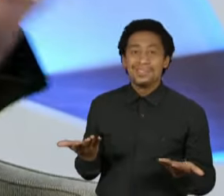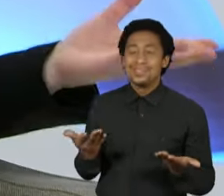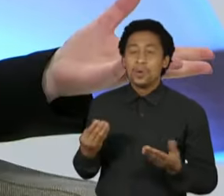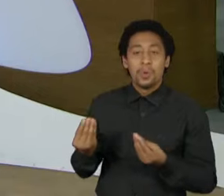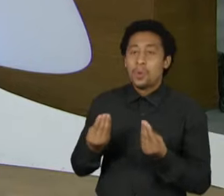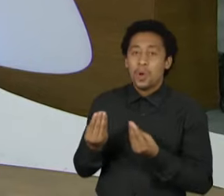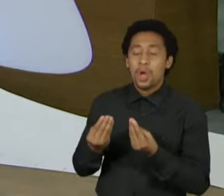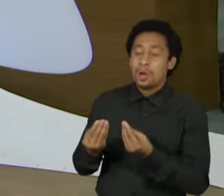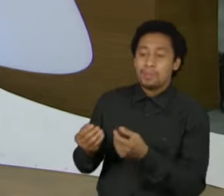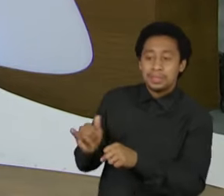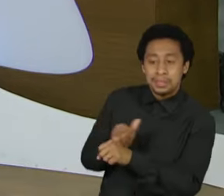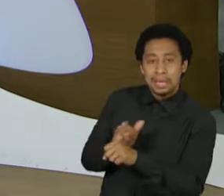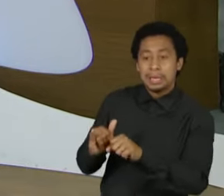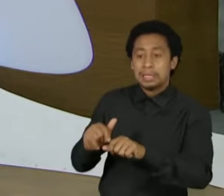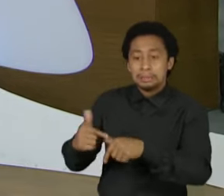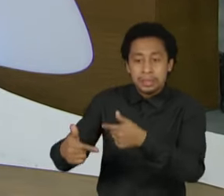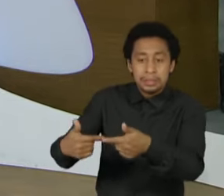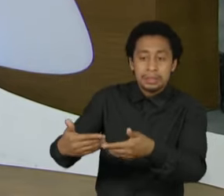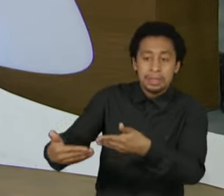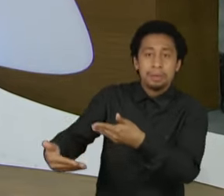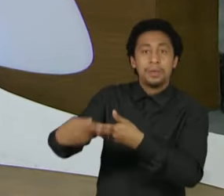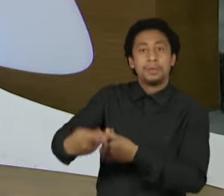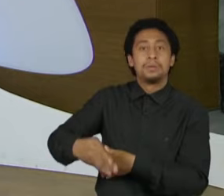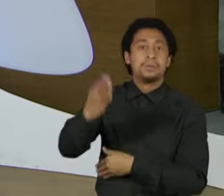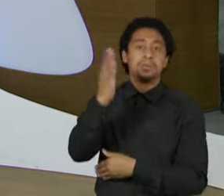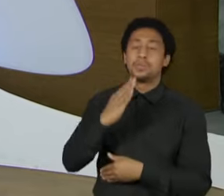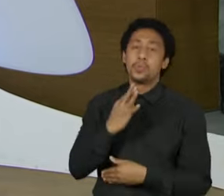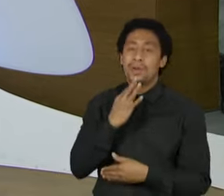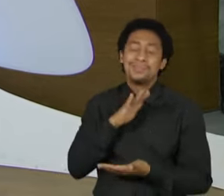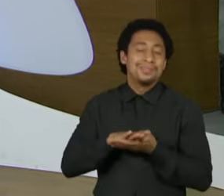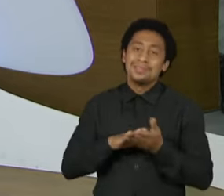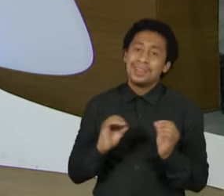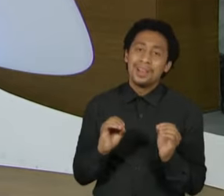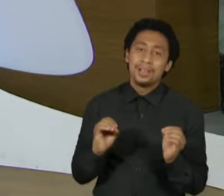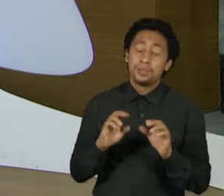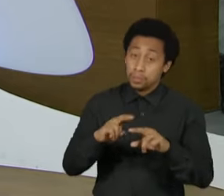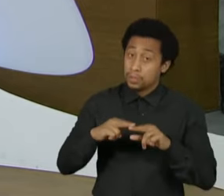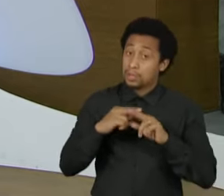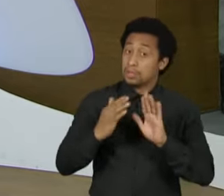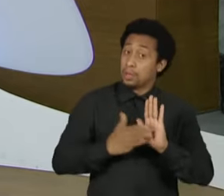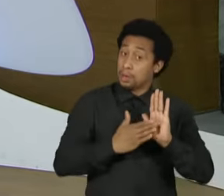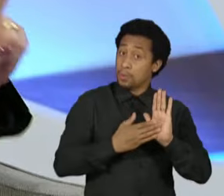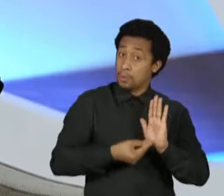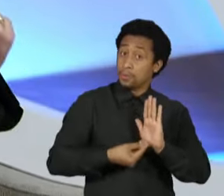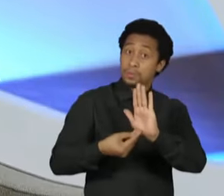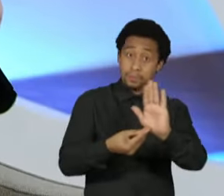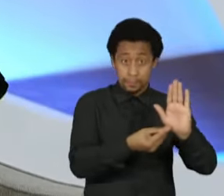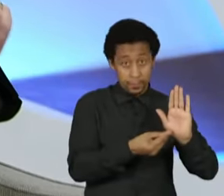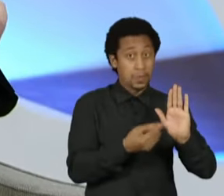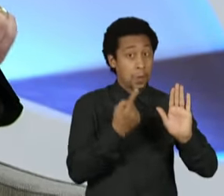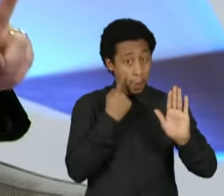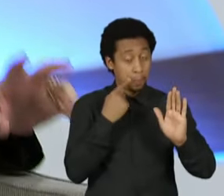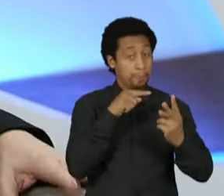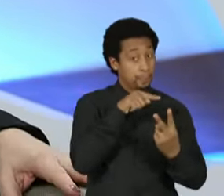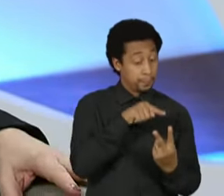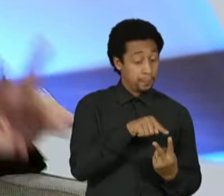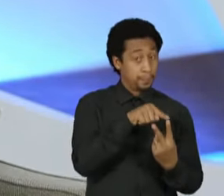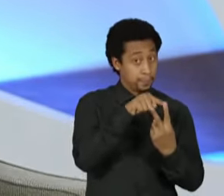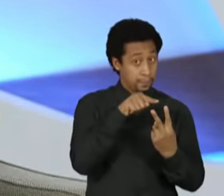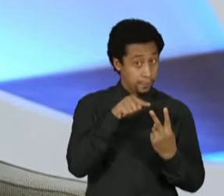nada e não apresenta nada para o Brasil. Por isso, quando nós falamos do nosso programa de governo, eu disse de dois grandes